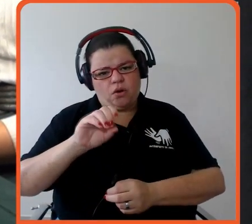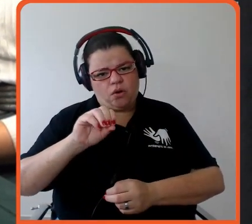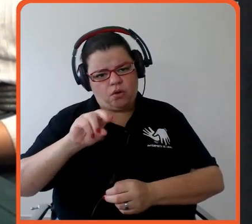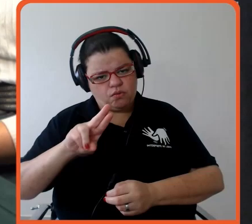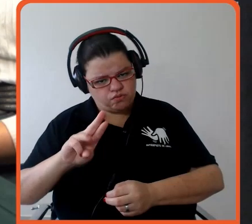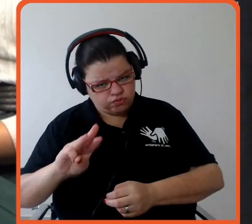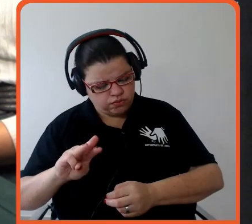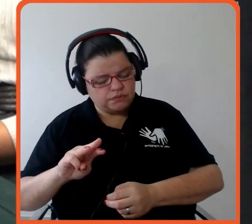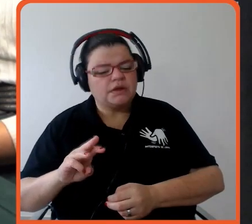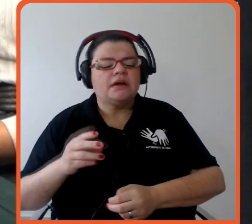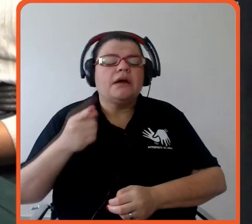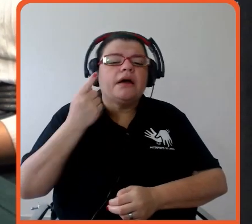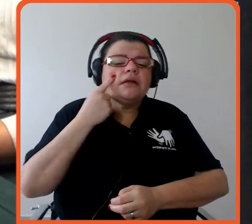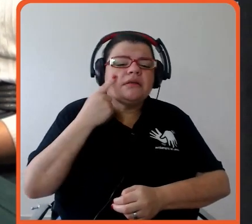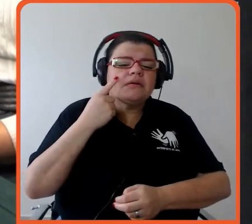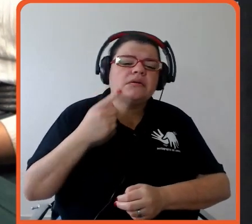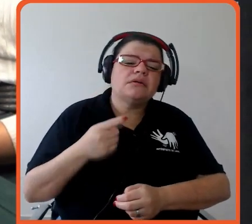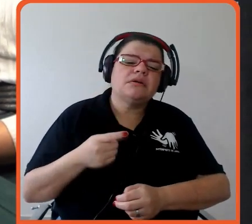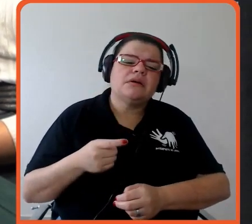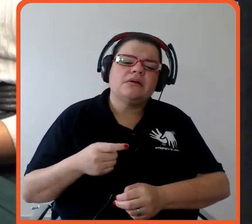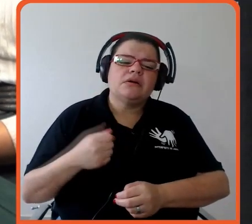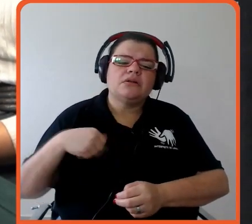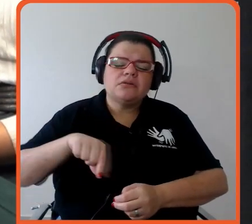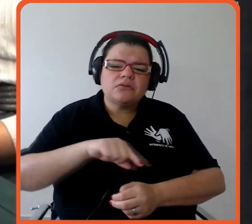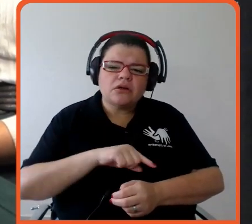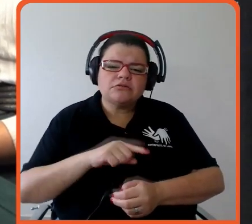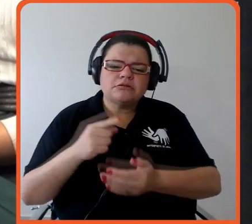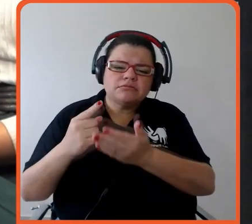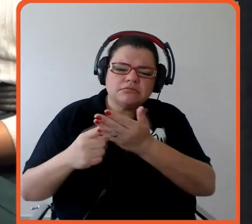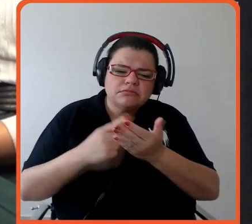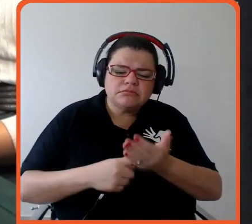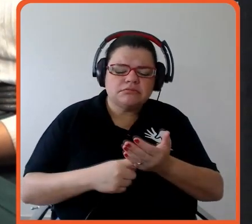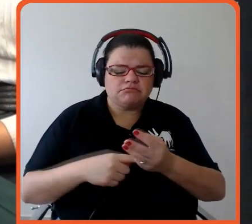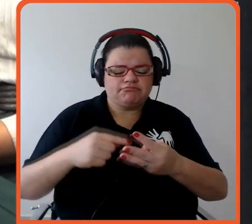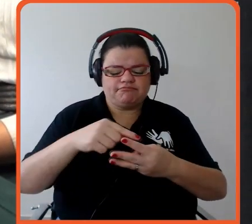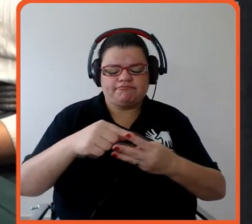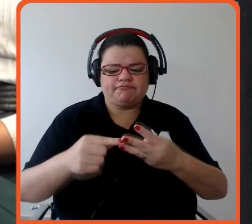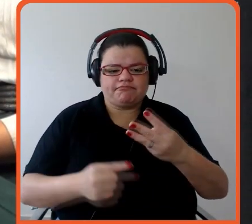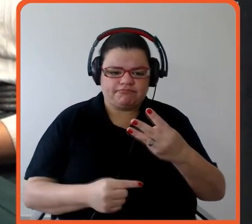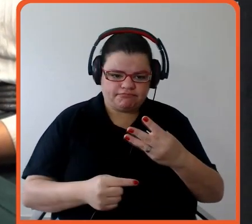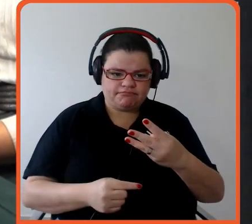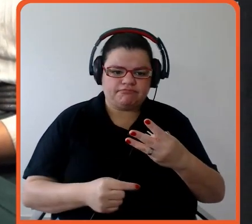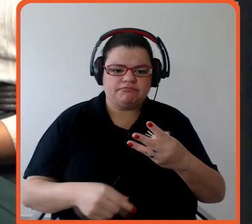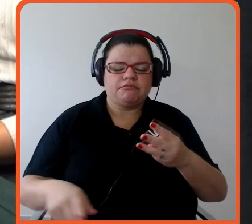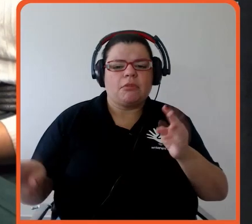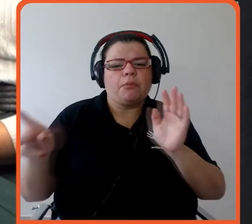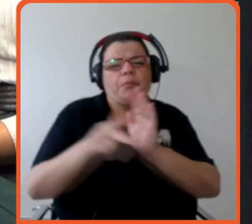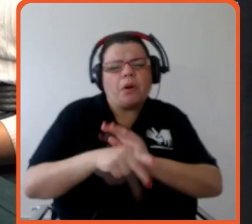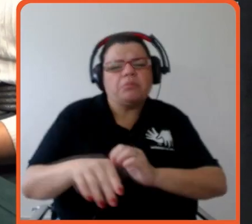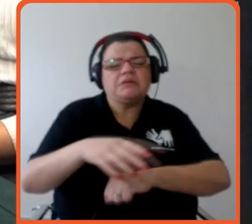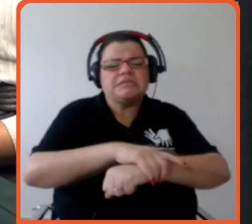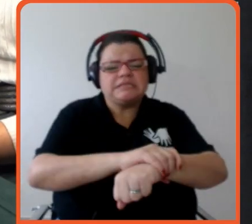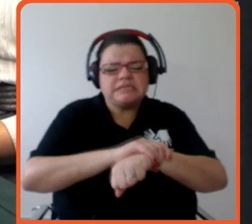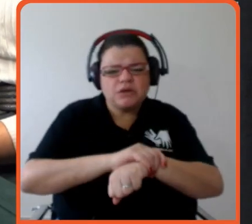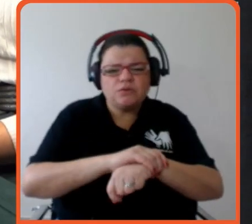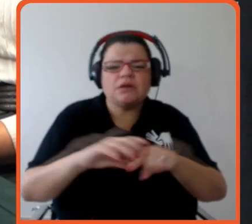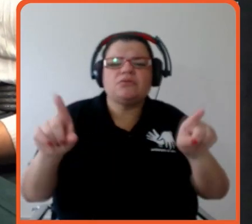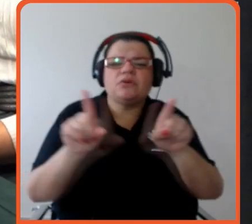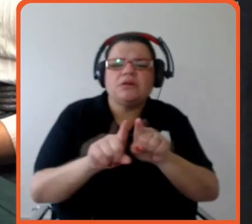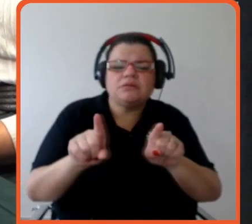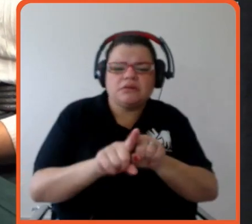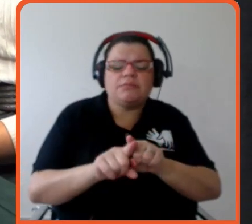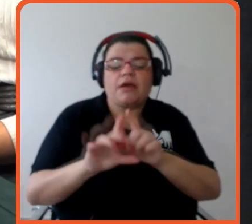de asset owners, asset managers, seguradoras e também aliança dos